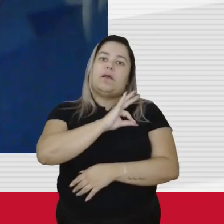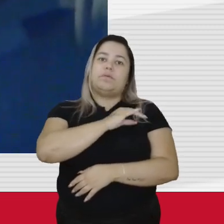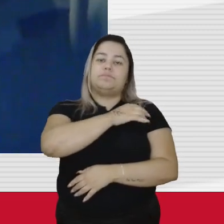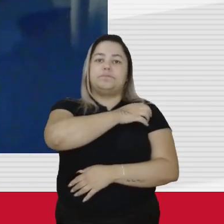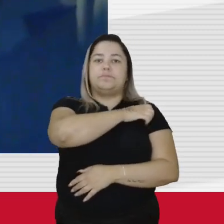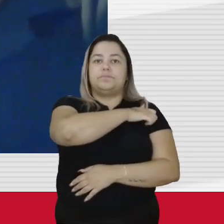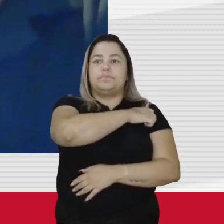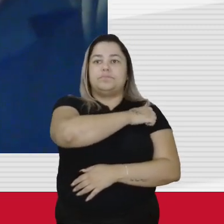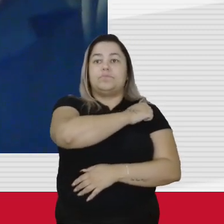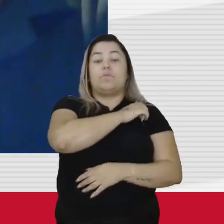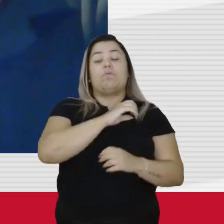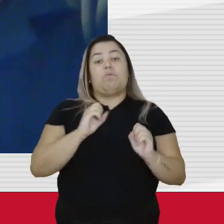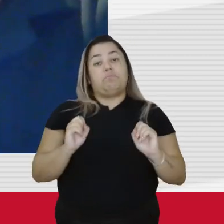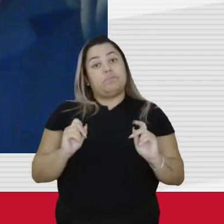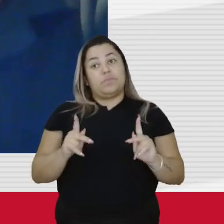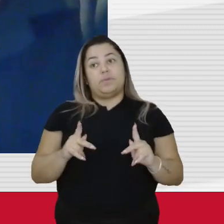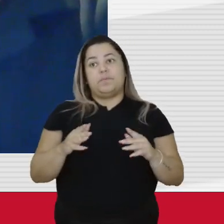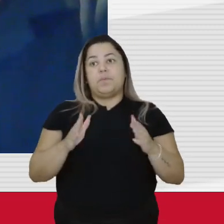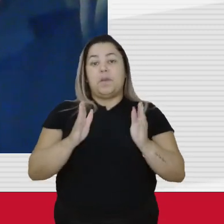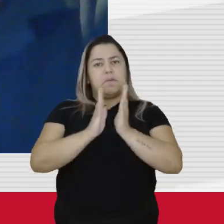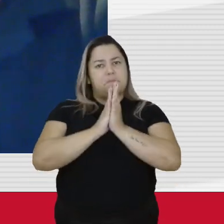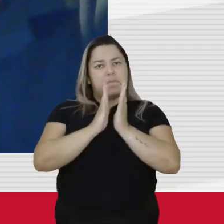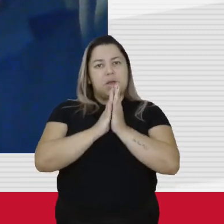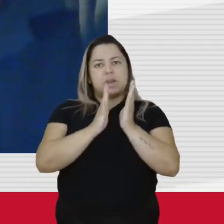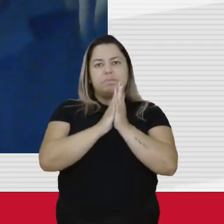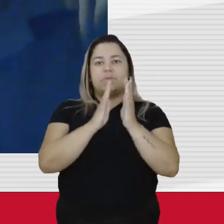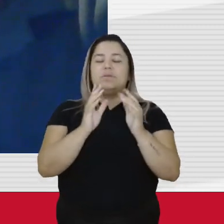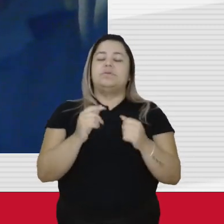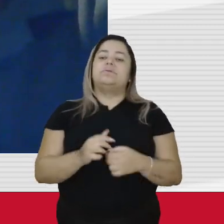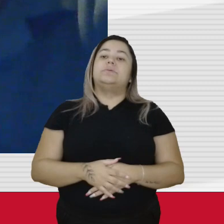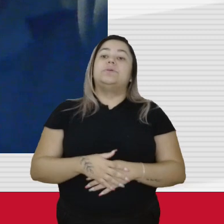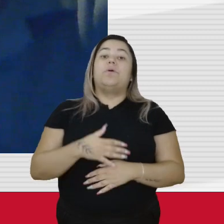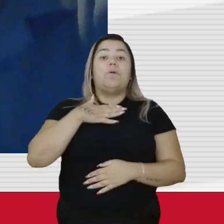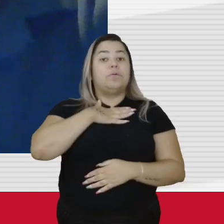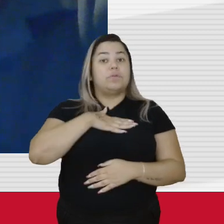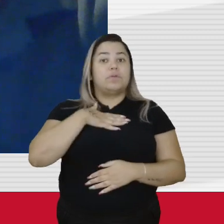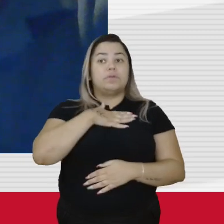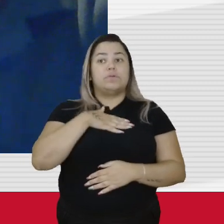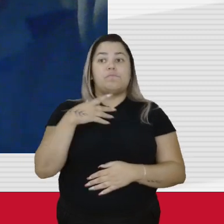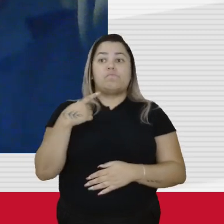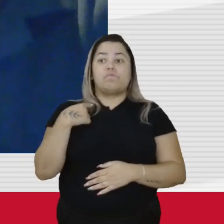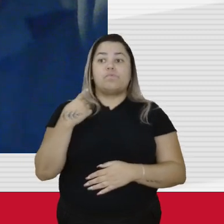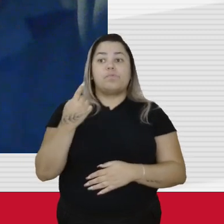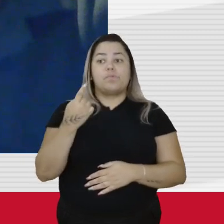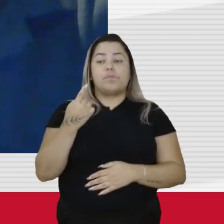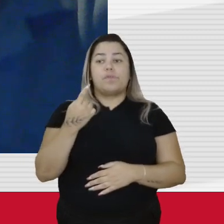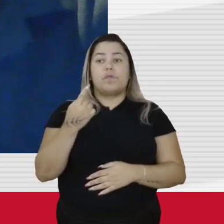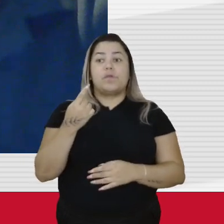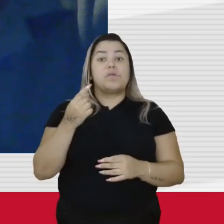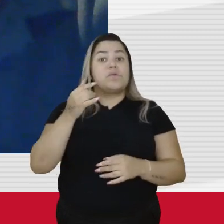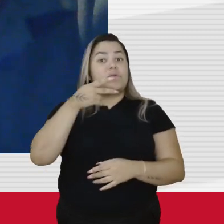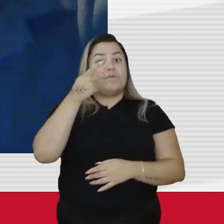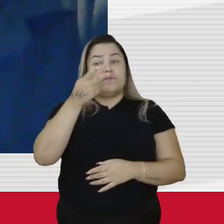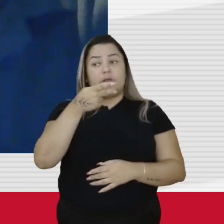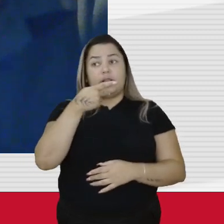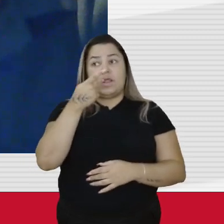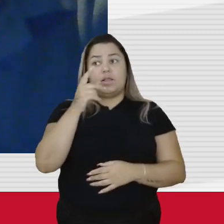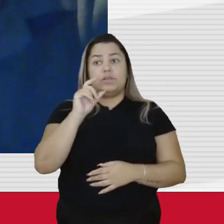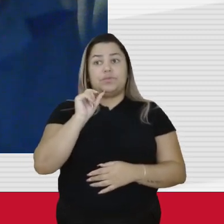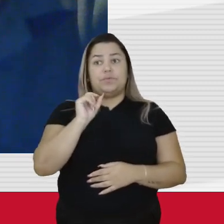Muito bem, muito bem. Parabéns. Eu queria que a gente, que você falasse assim,